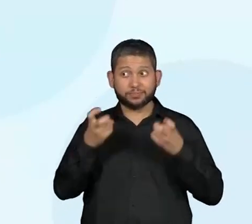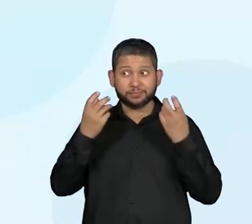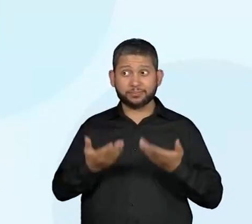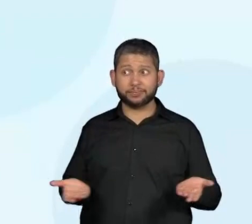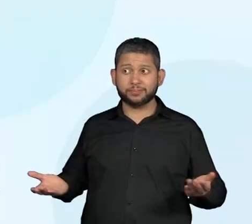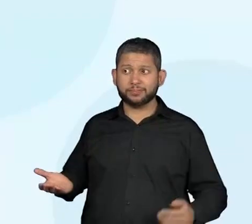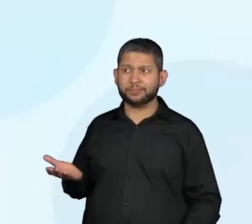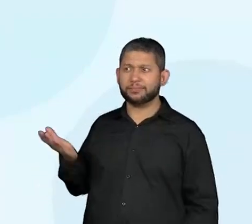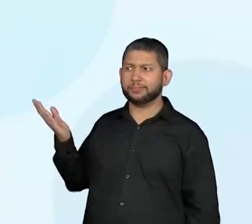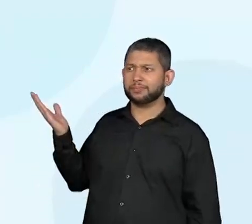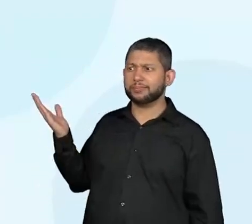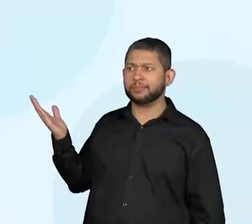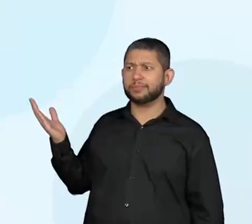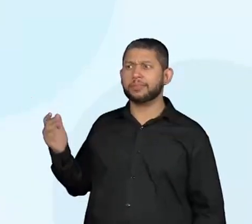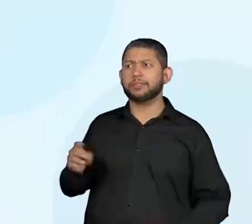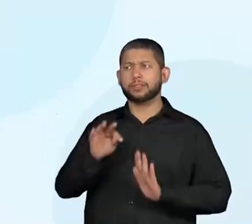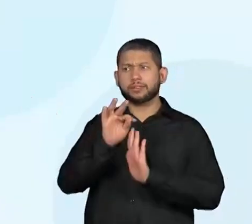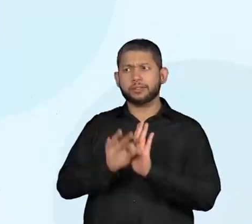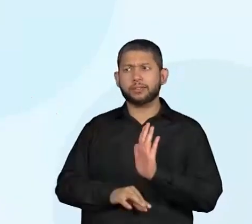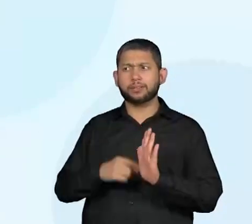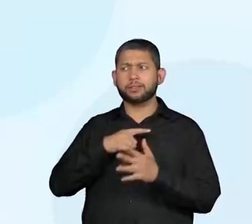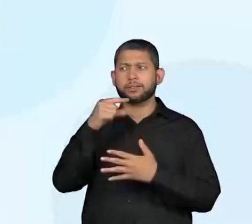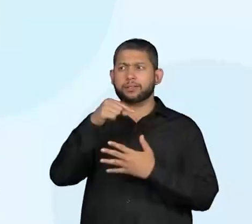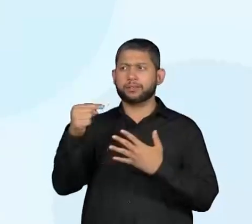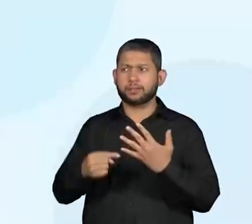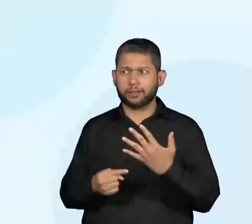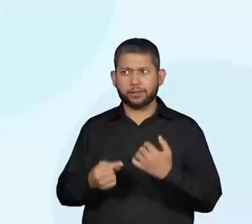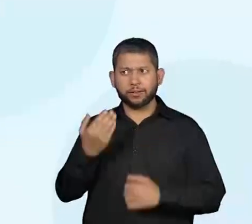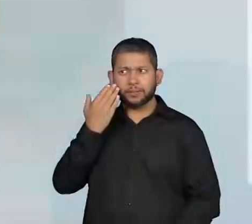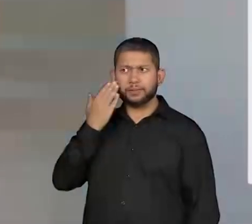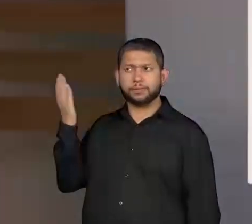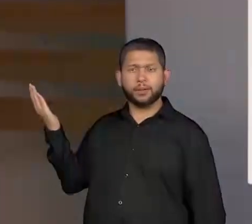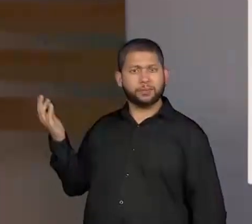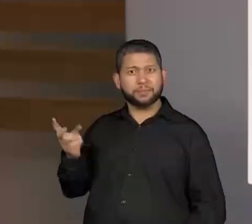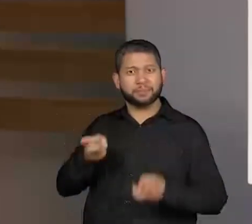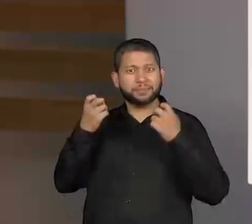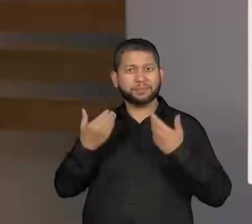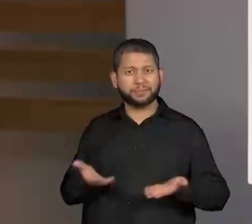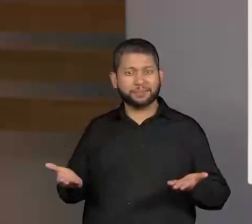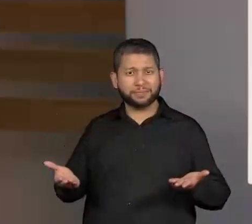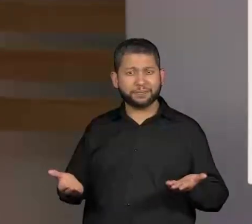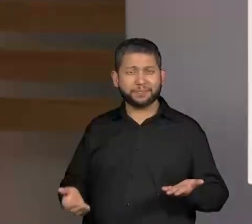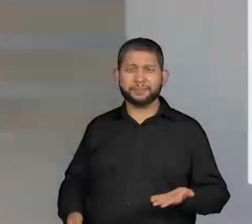num texto, Aoncio Jabuti? Deu para a gente perceber, certo?